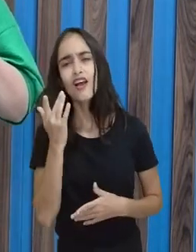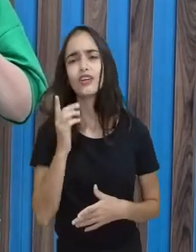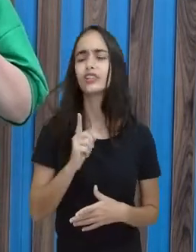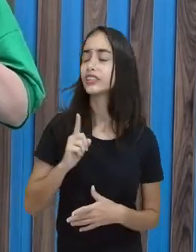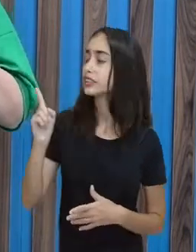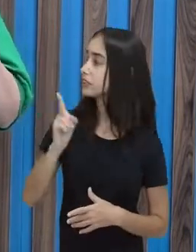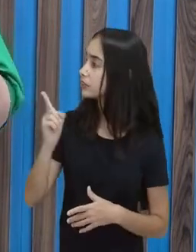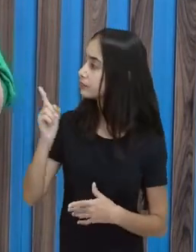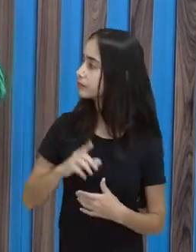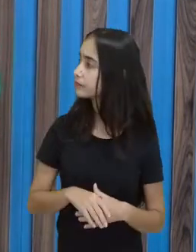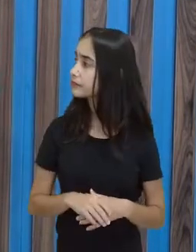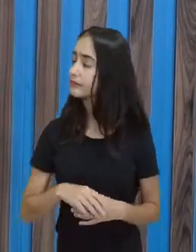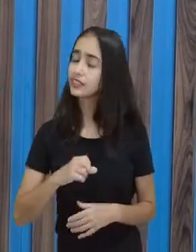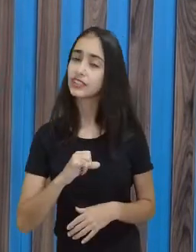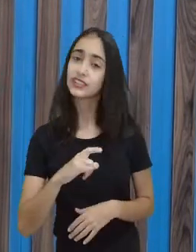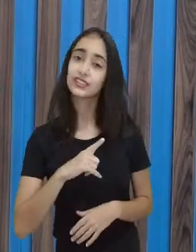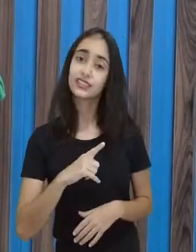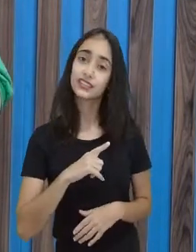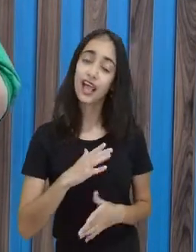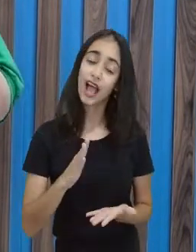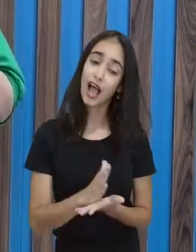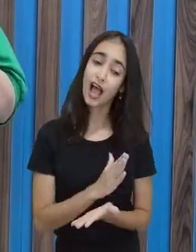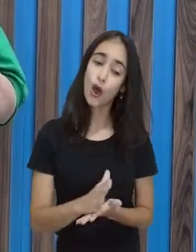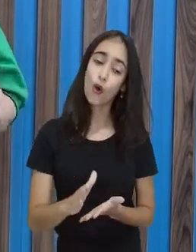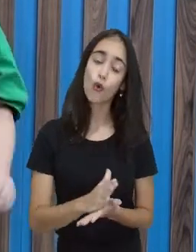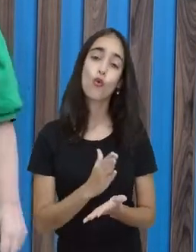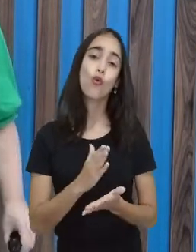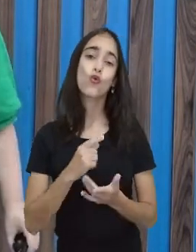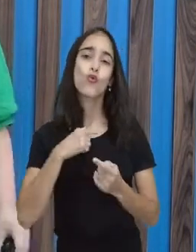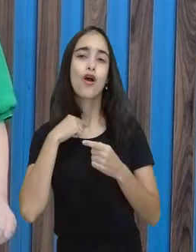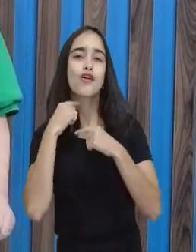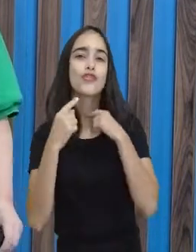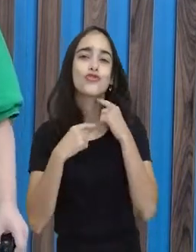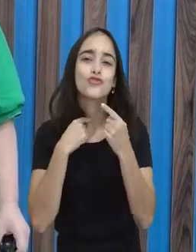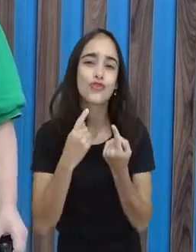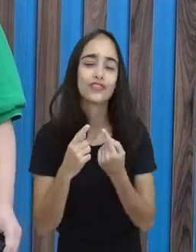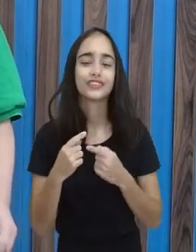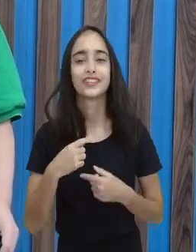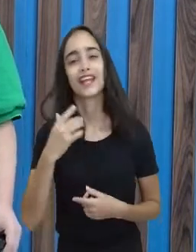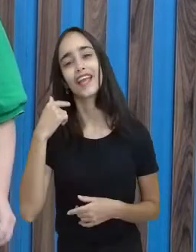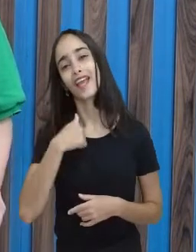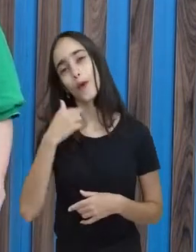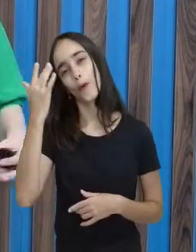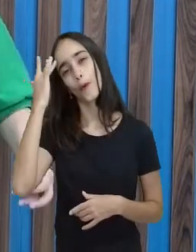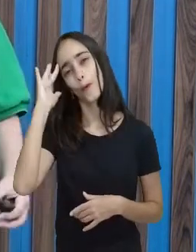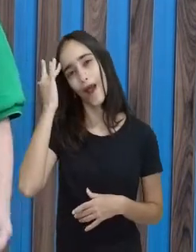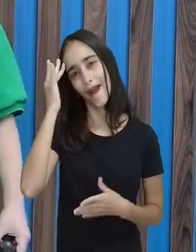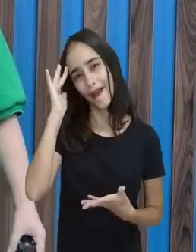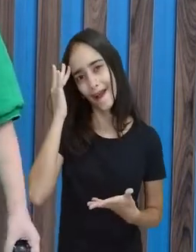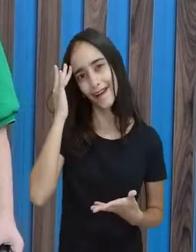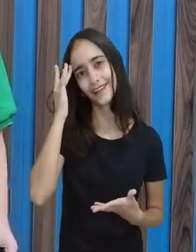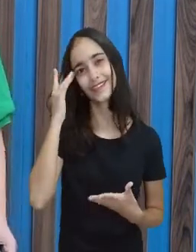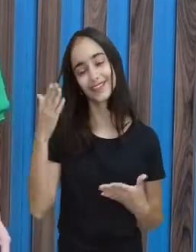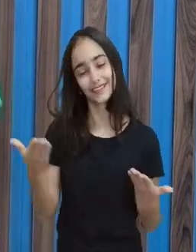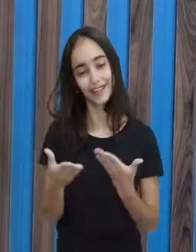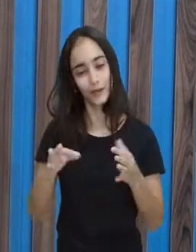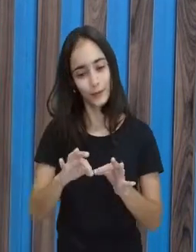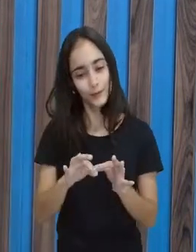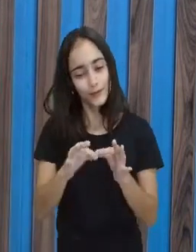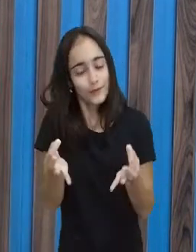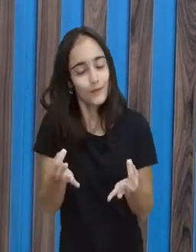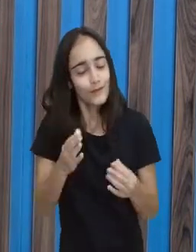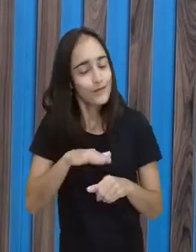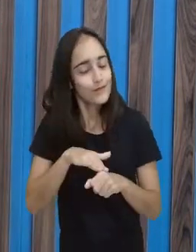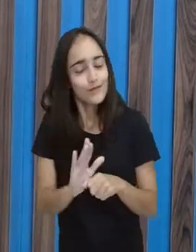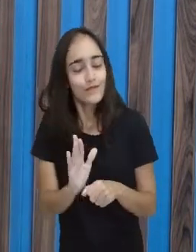quem tinha alguma dúvida, eu acho que já ficou bem mais simples. E de repente, vocês estão aí, discutindo com